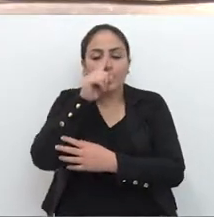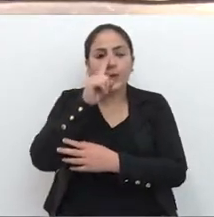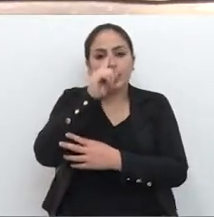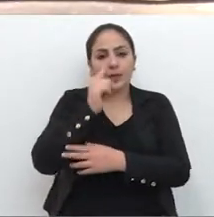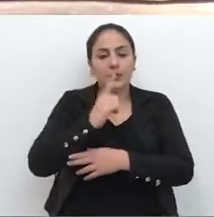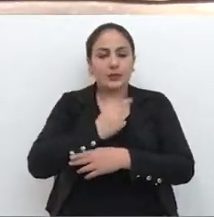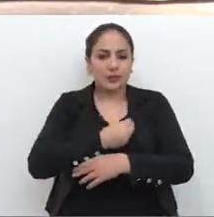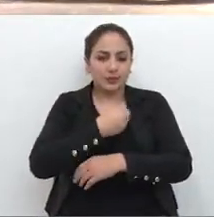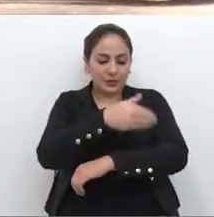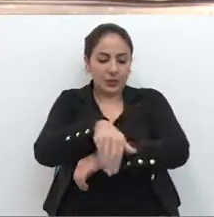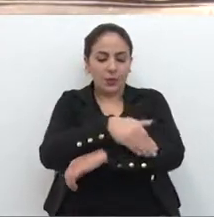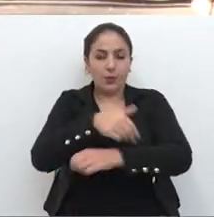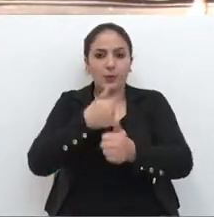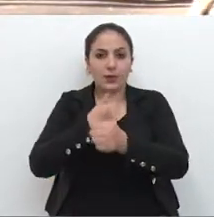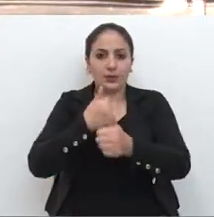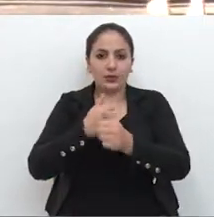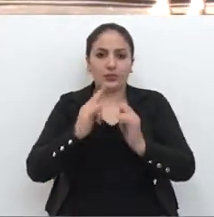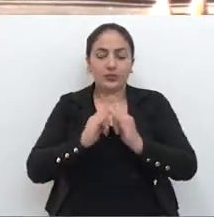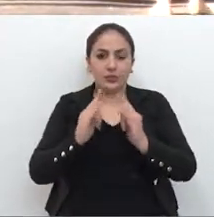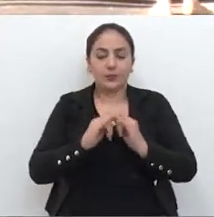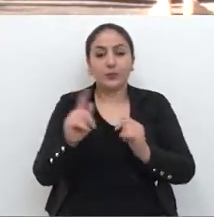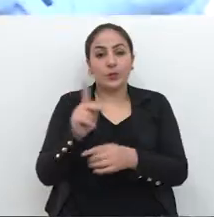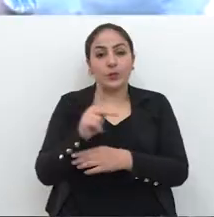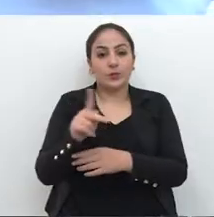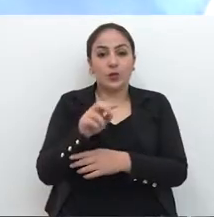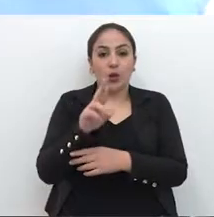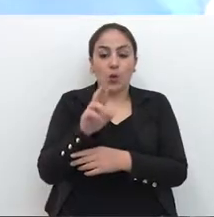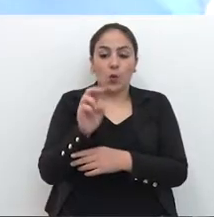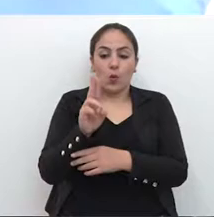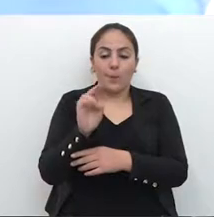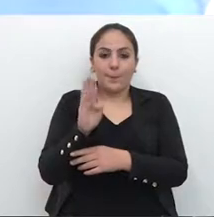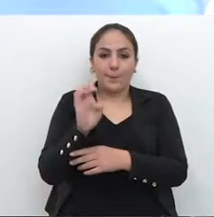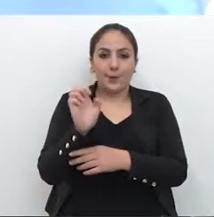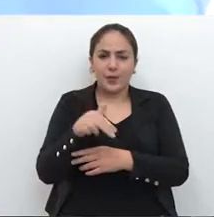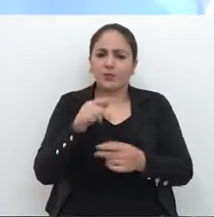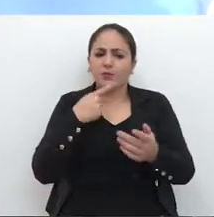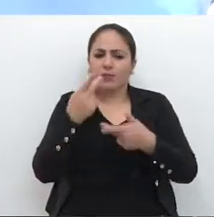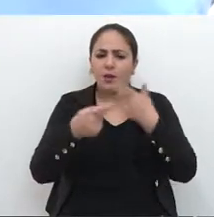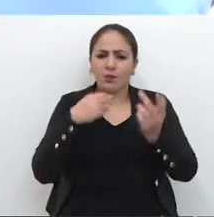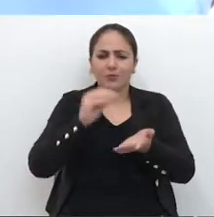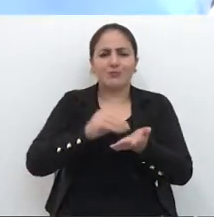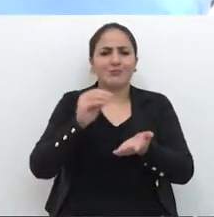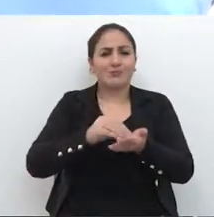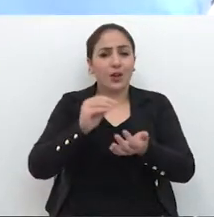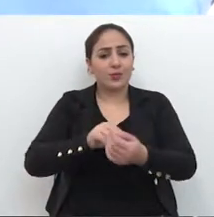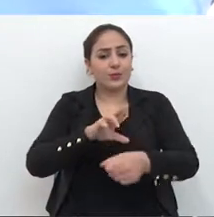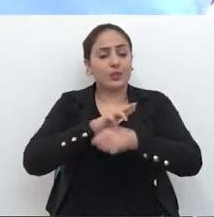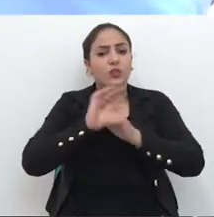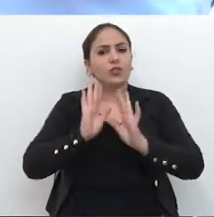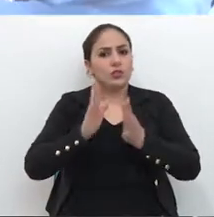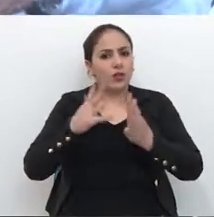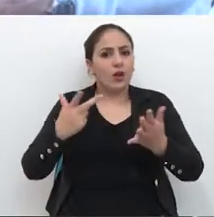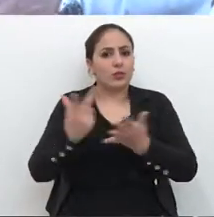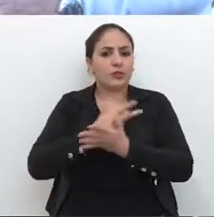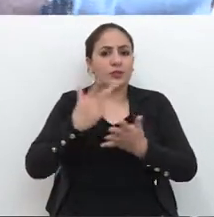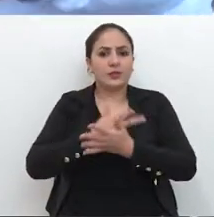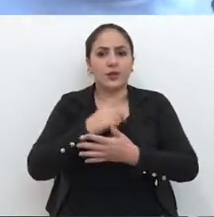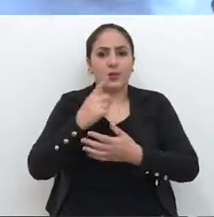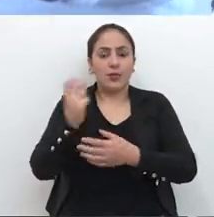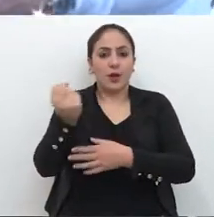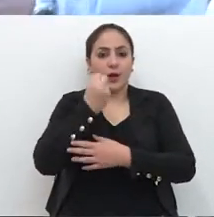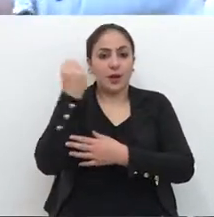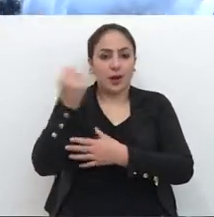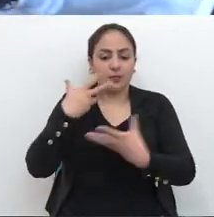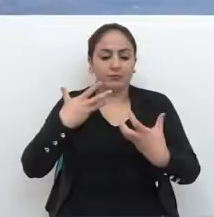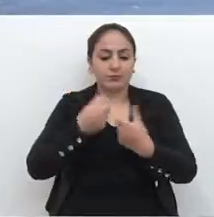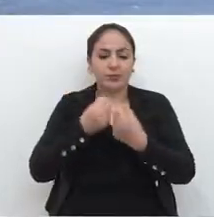perigo nas ruas que cercam a instituição. O professor Rubem disse que a falta de segurança já provocou graves